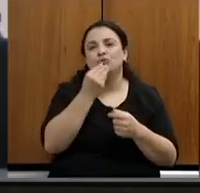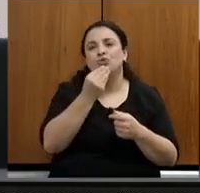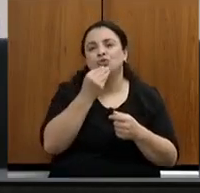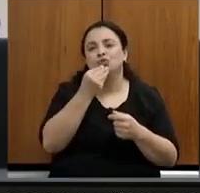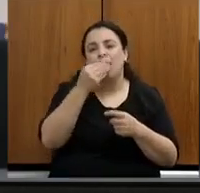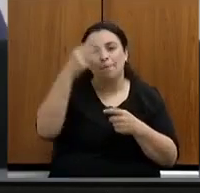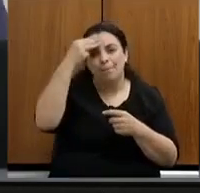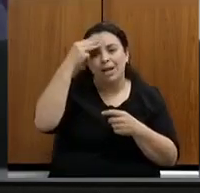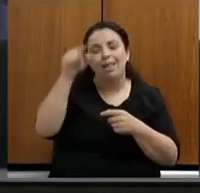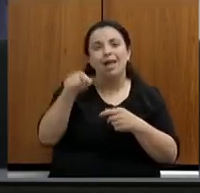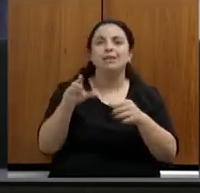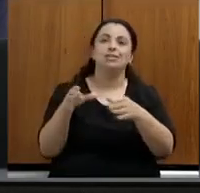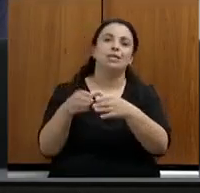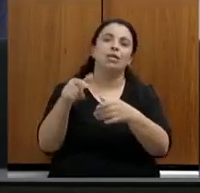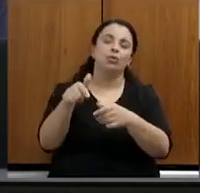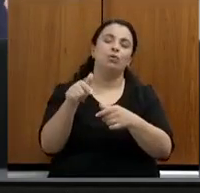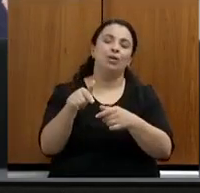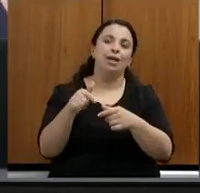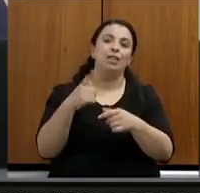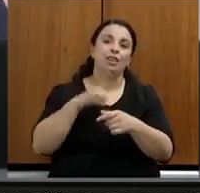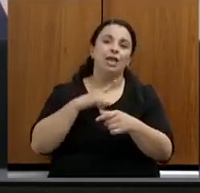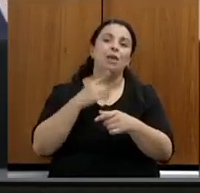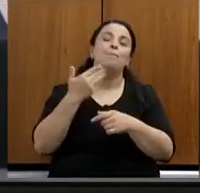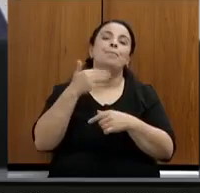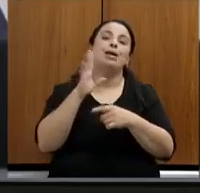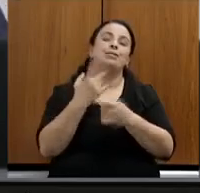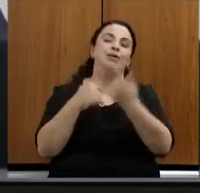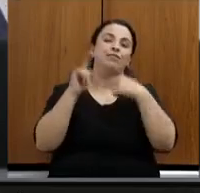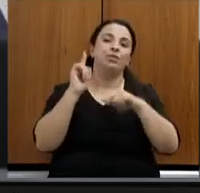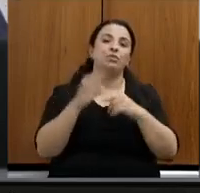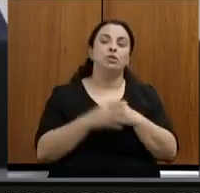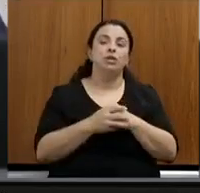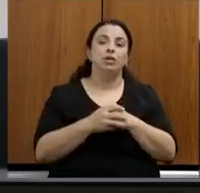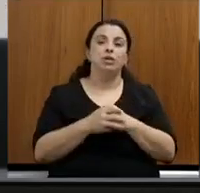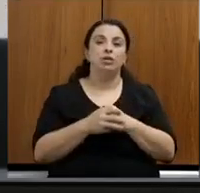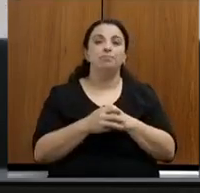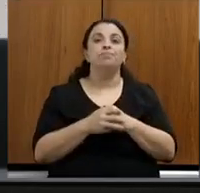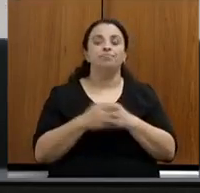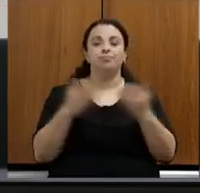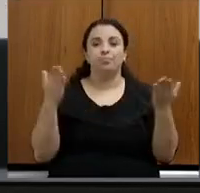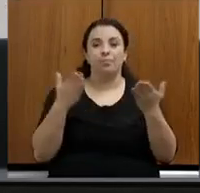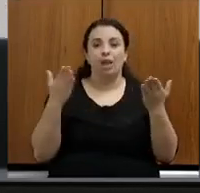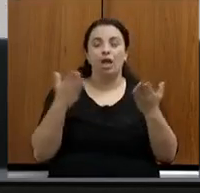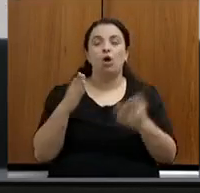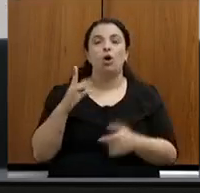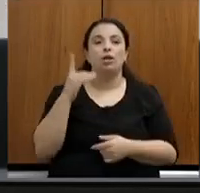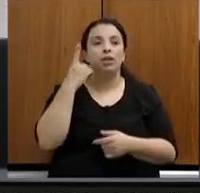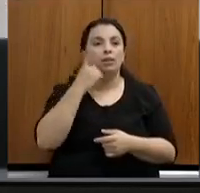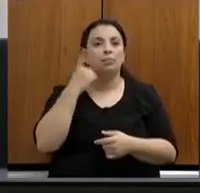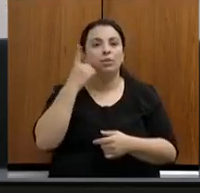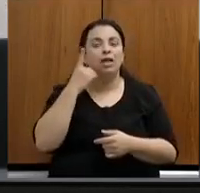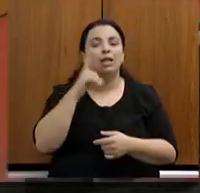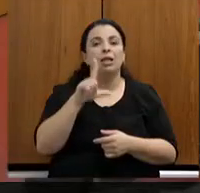avanços significativos. Passa aqui a palavra a deputada Laura Serrano para as suas colocações.